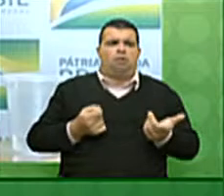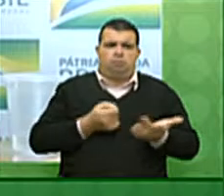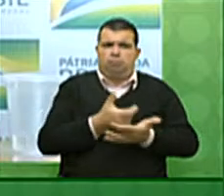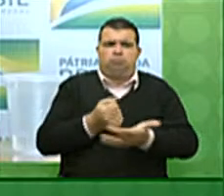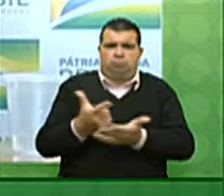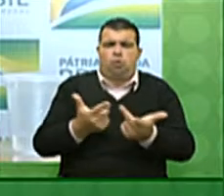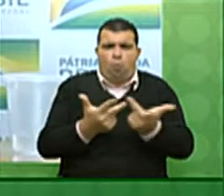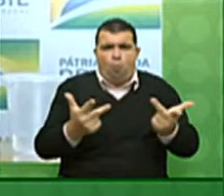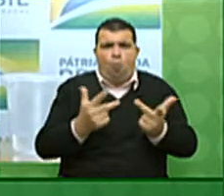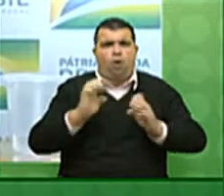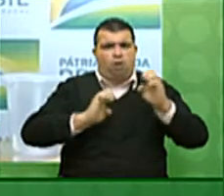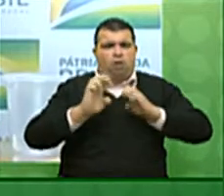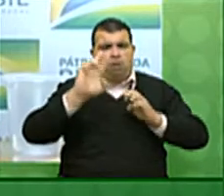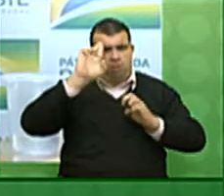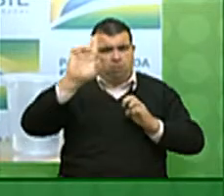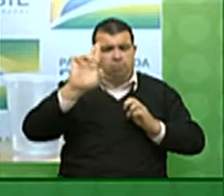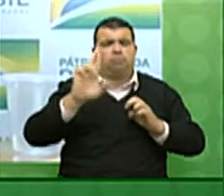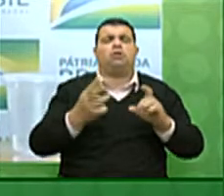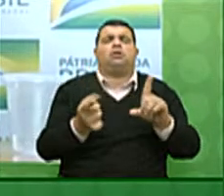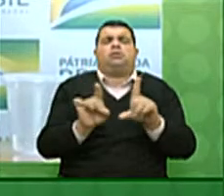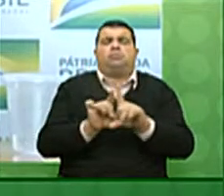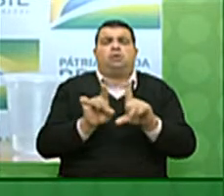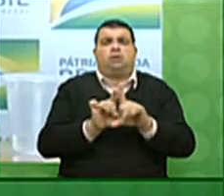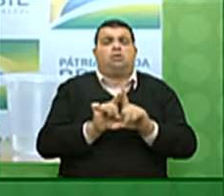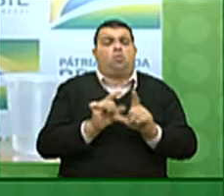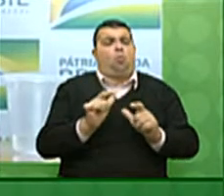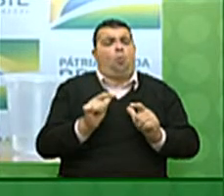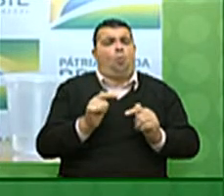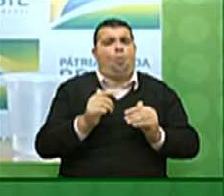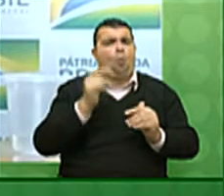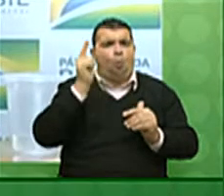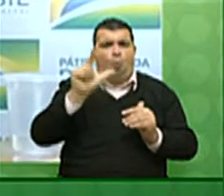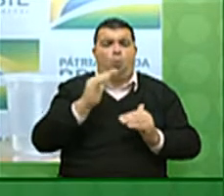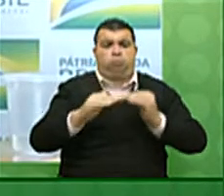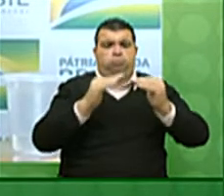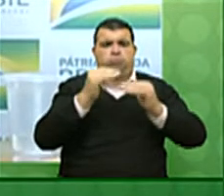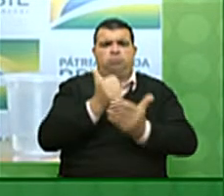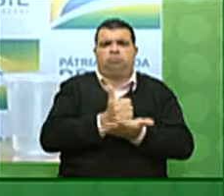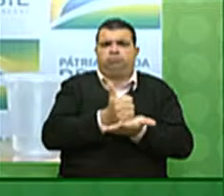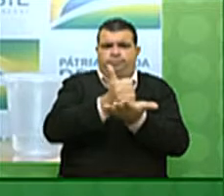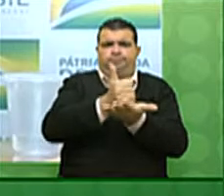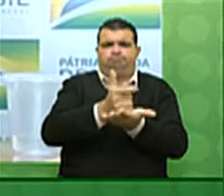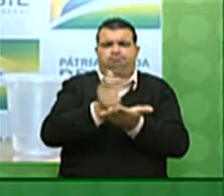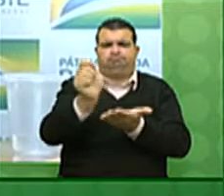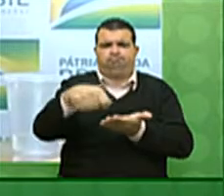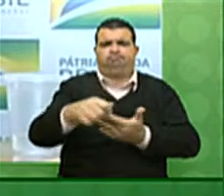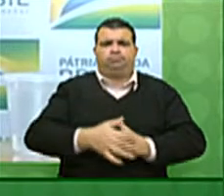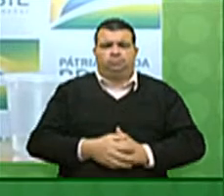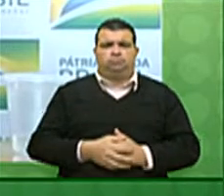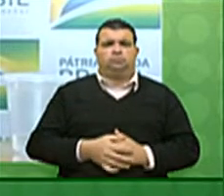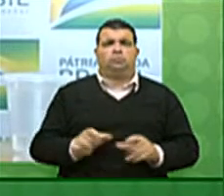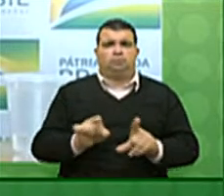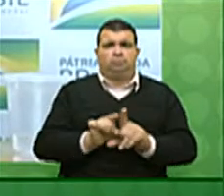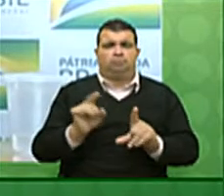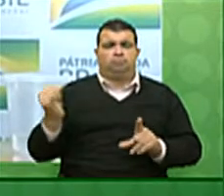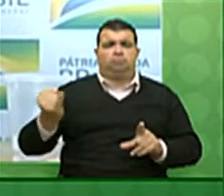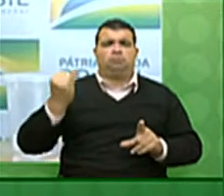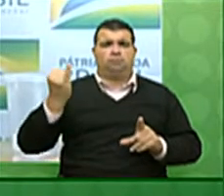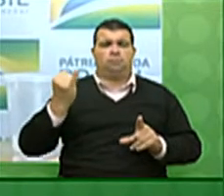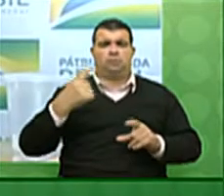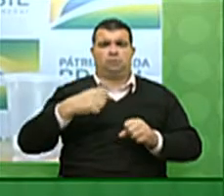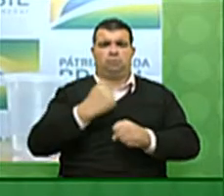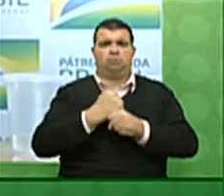entrar num ritmo de crescimento sustentável. Igualmente relevante, foi a nossa posição ano